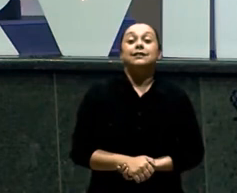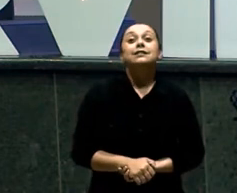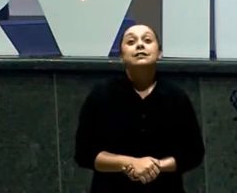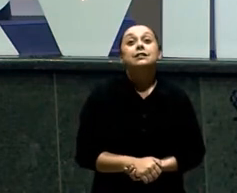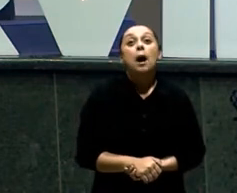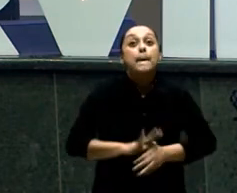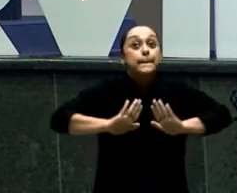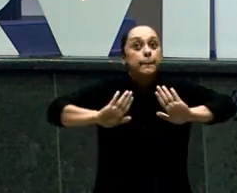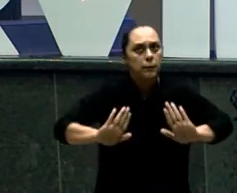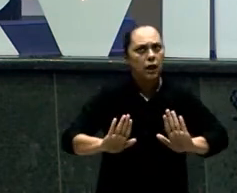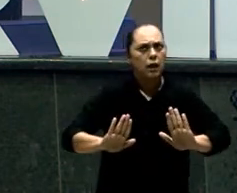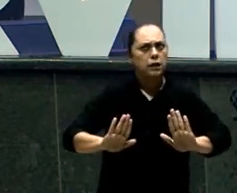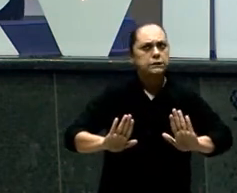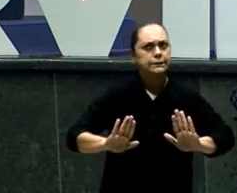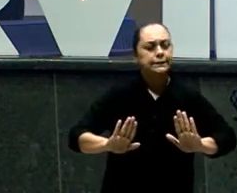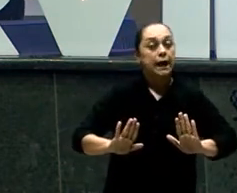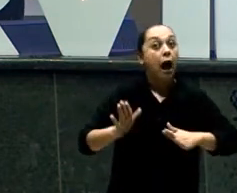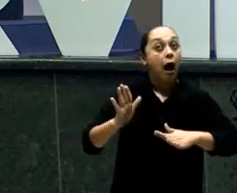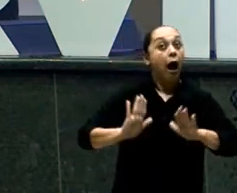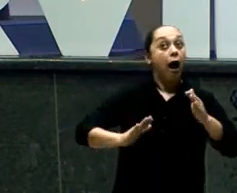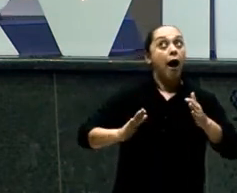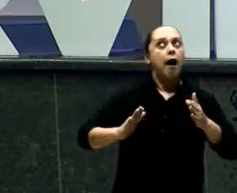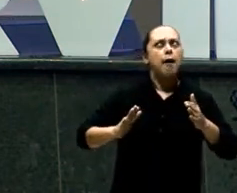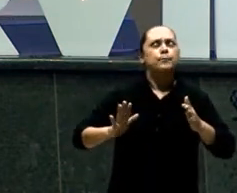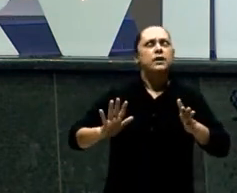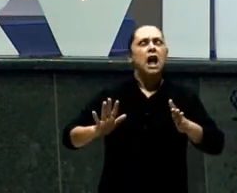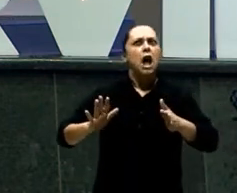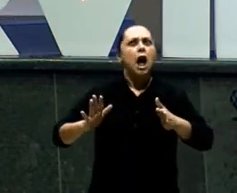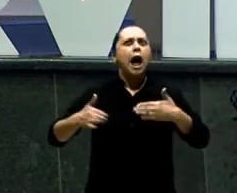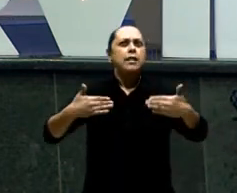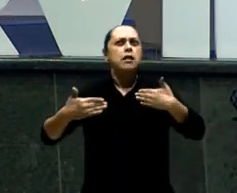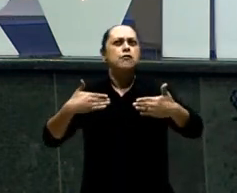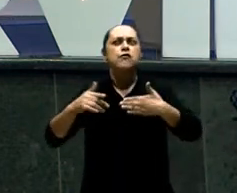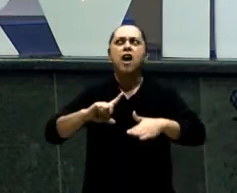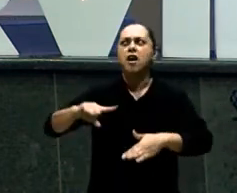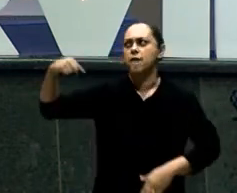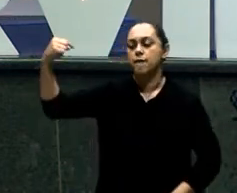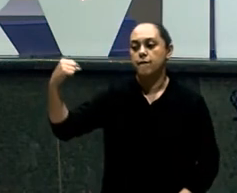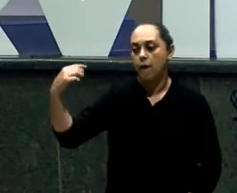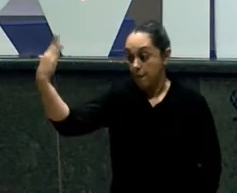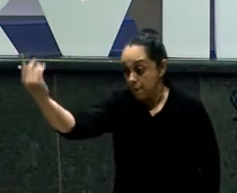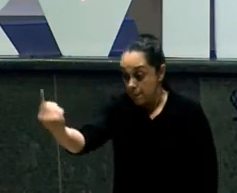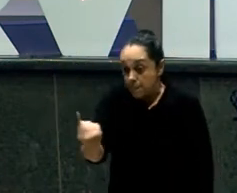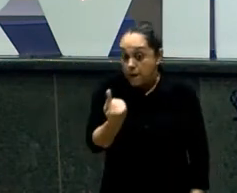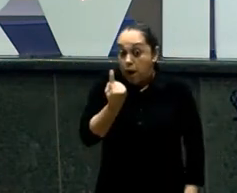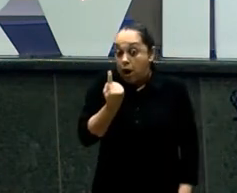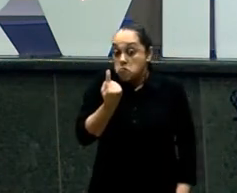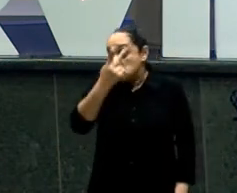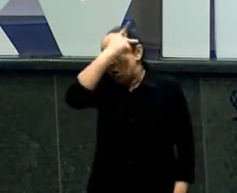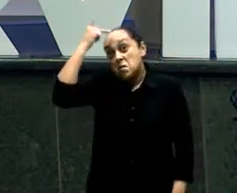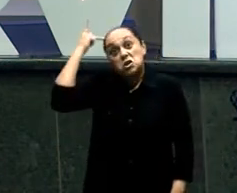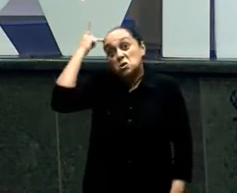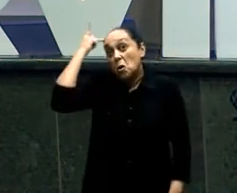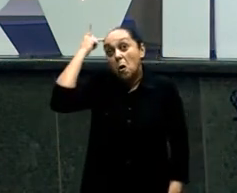Porque quando Chega alguém De fora Em casa Chega Faz quatro meses Cinco meses Que não te vê Aí quando chega Na tua